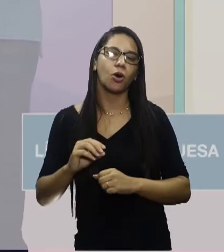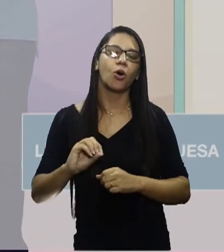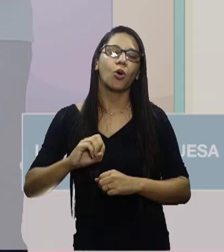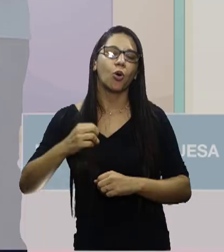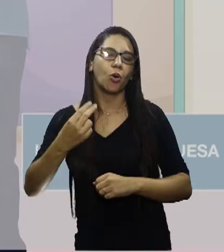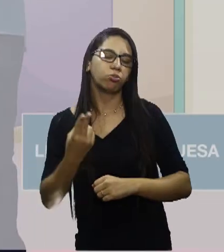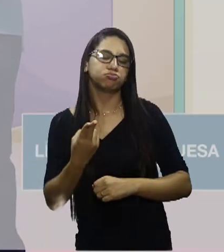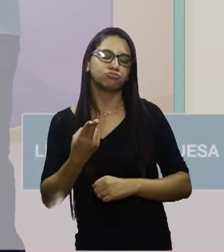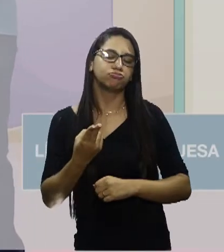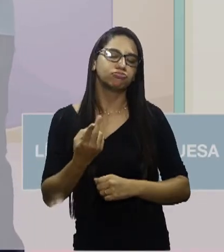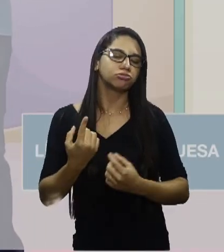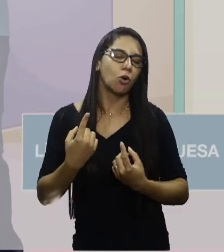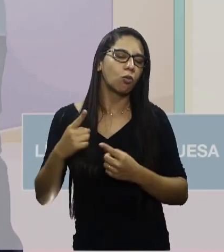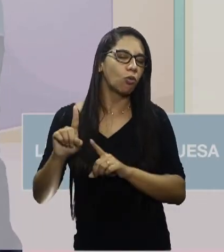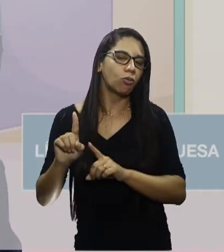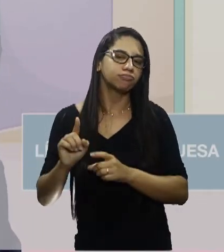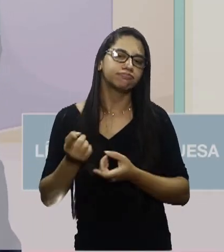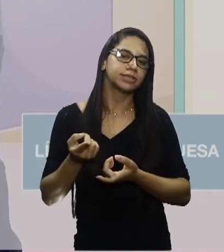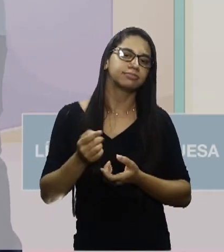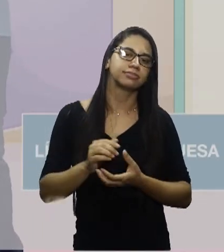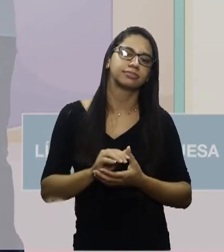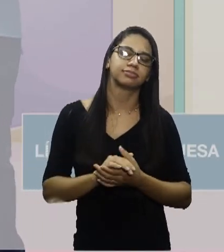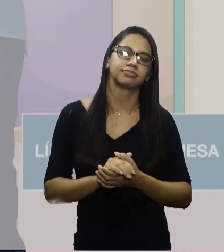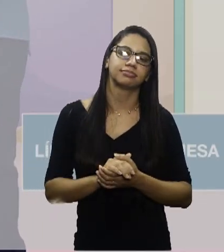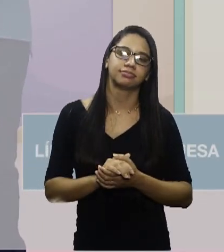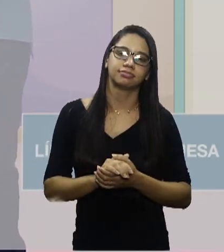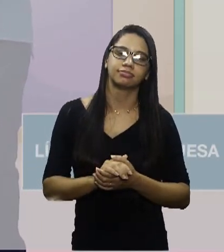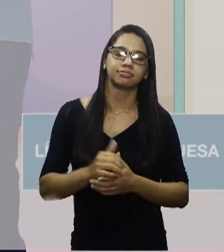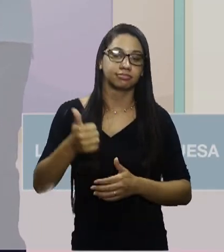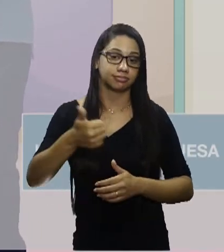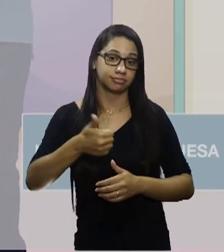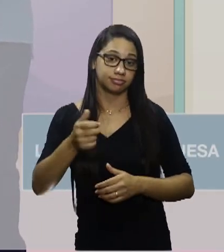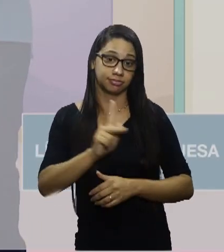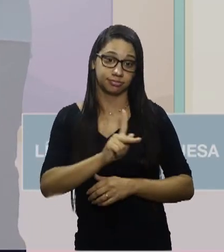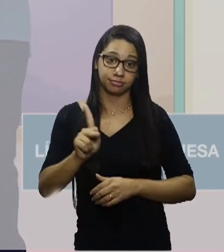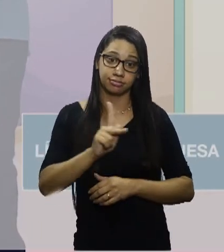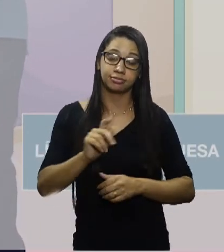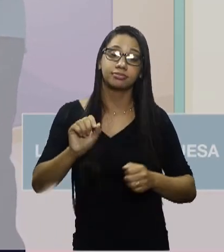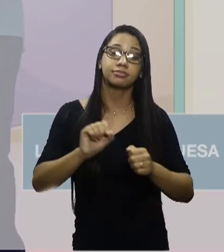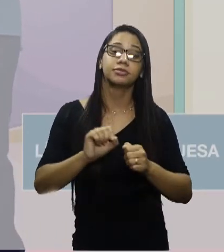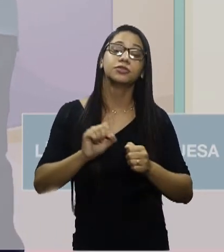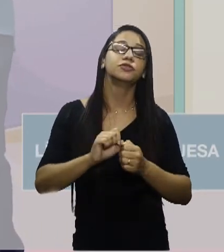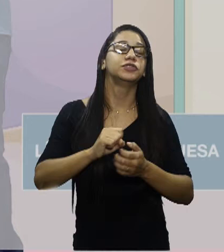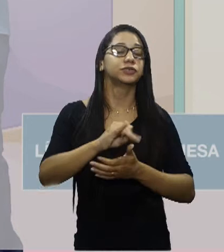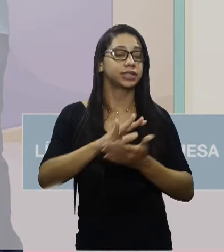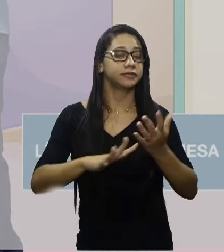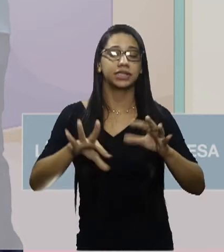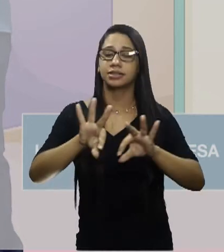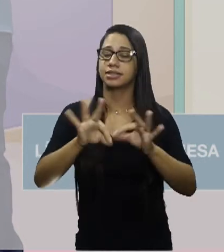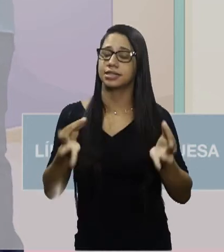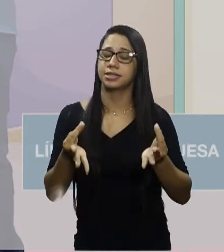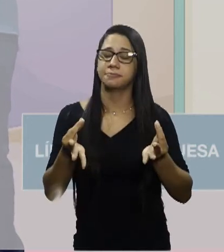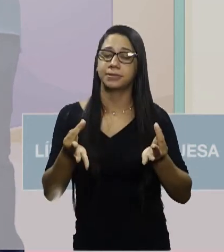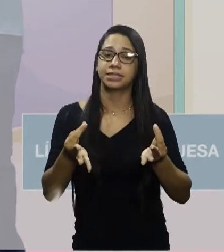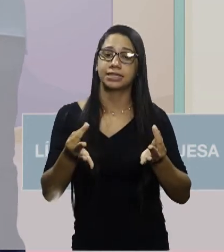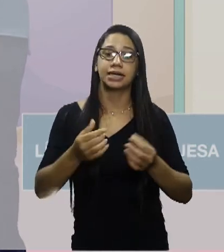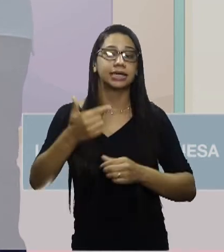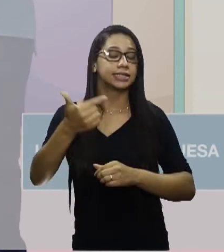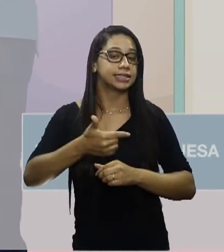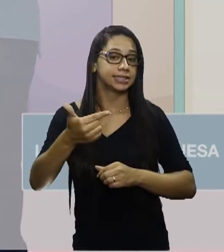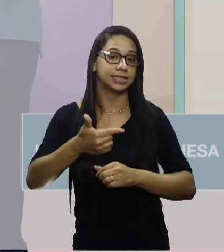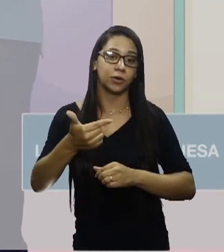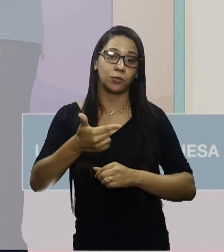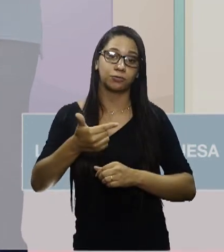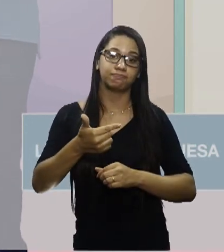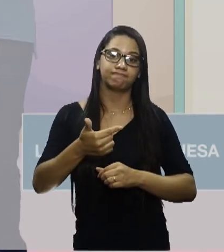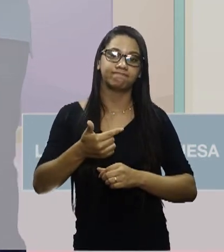oposição. Então, professor elaborou, então, primeira oração, o professor elaborou um exercício simples. Na segunda oração,